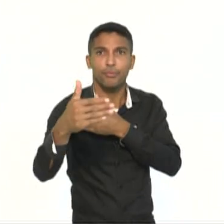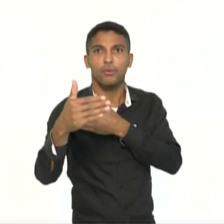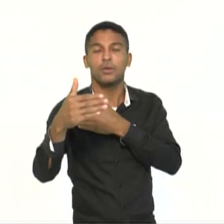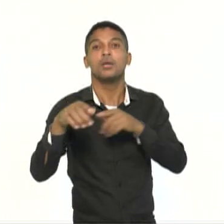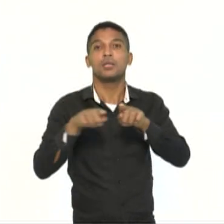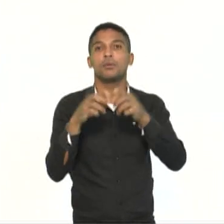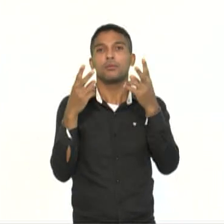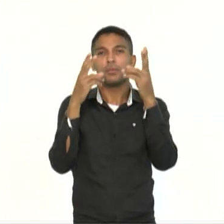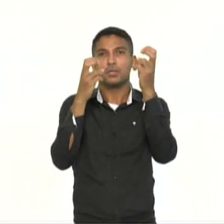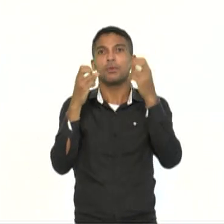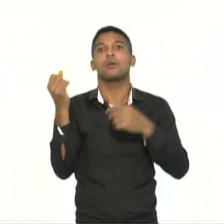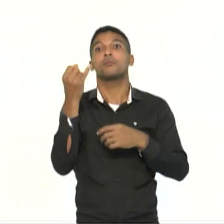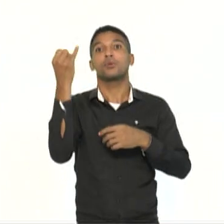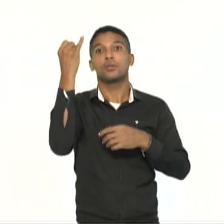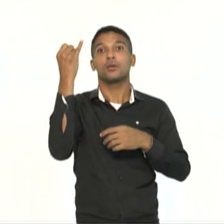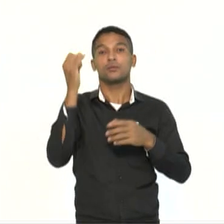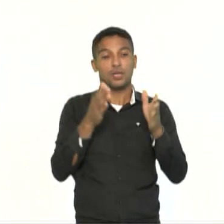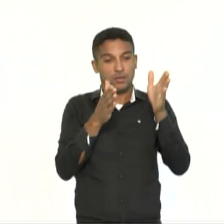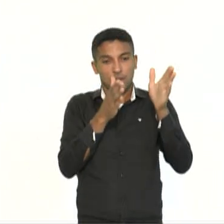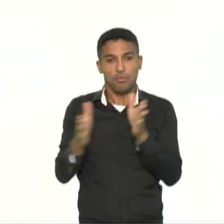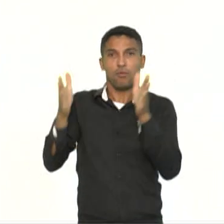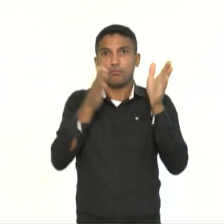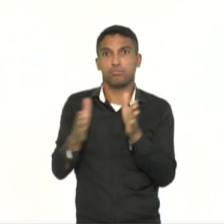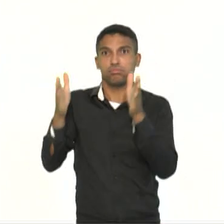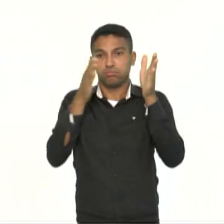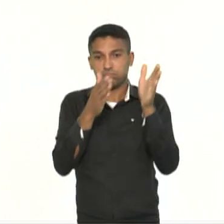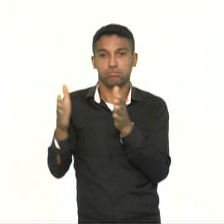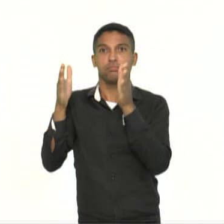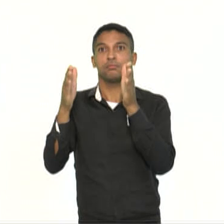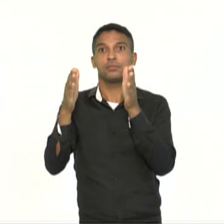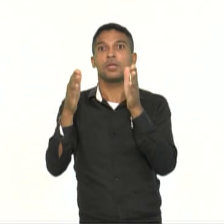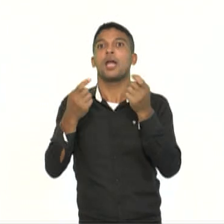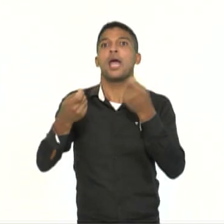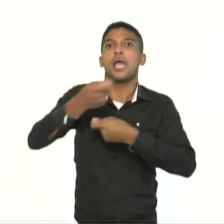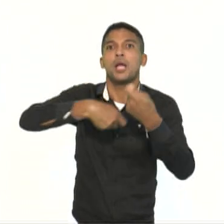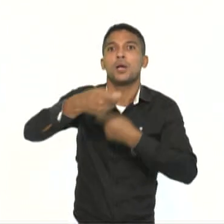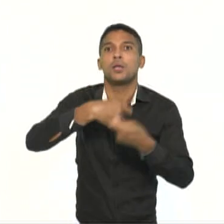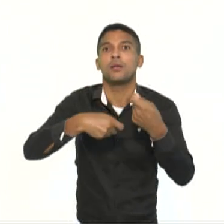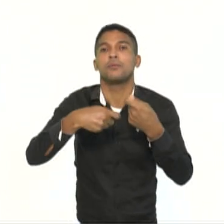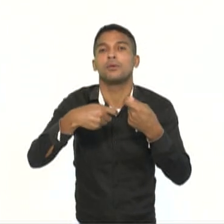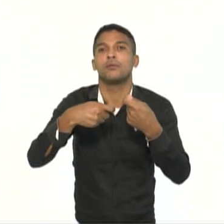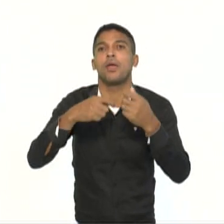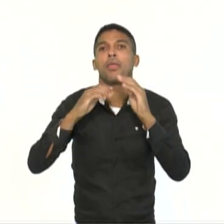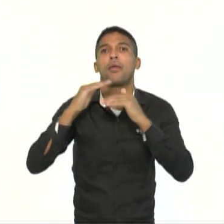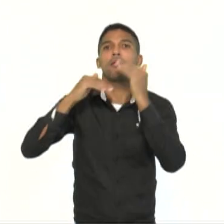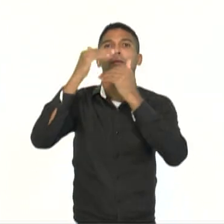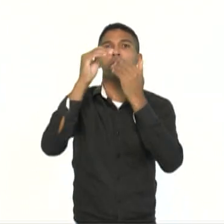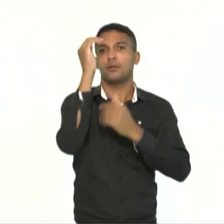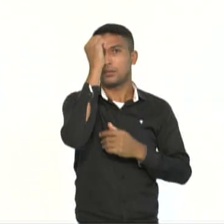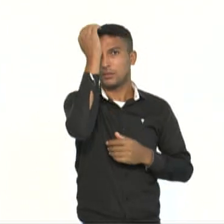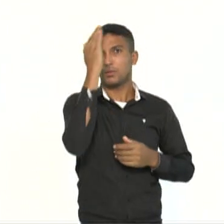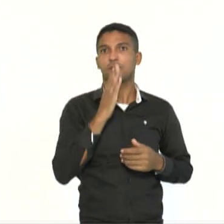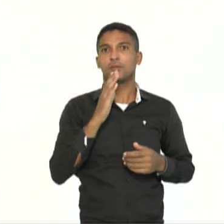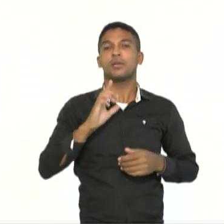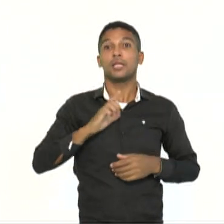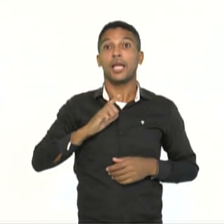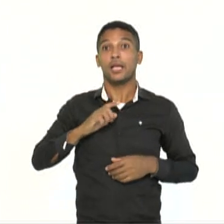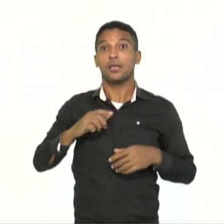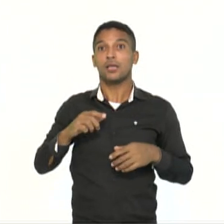Além disso, nós vamos notar a necessidade de investimentos em áreas estratégicas que desenvolvem